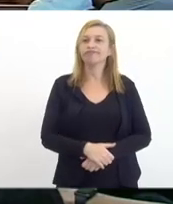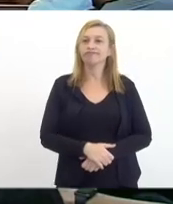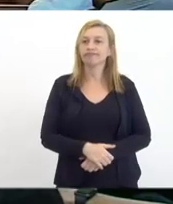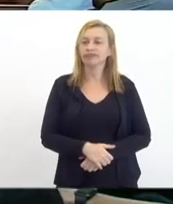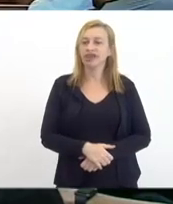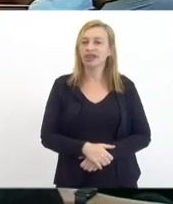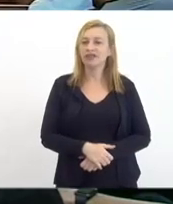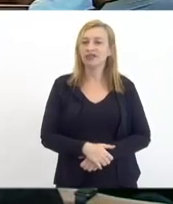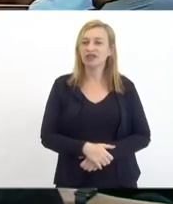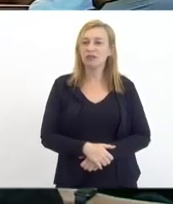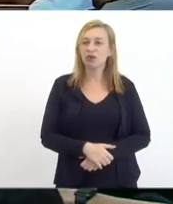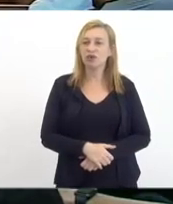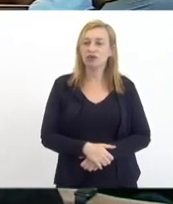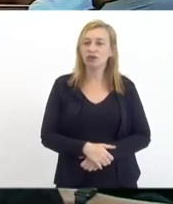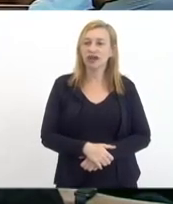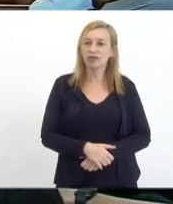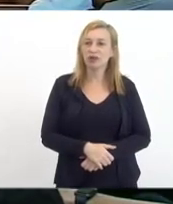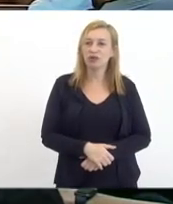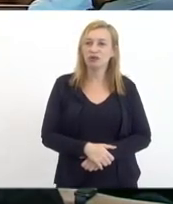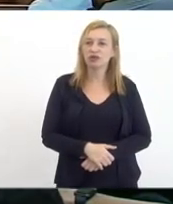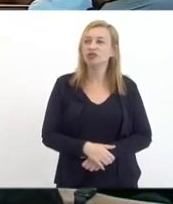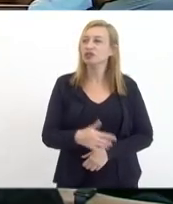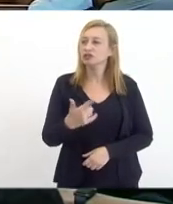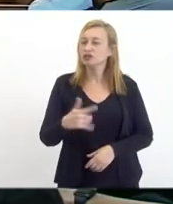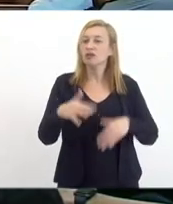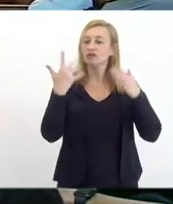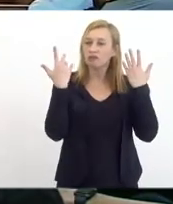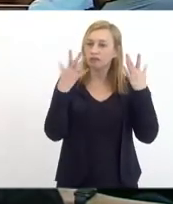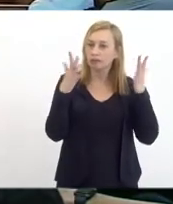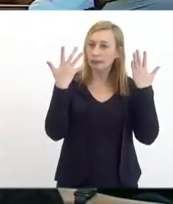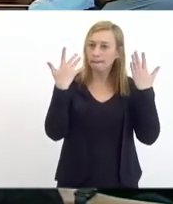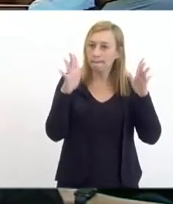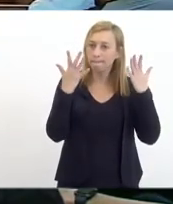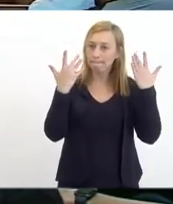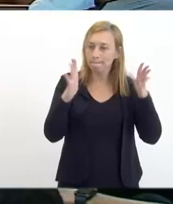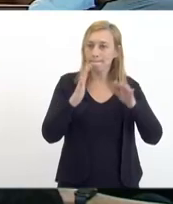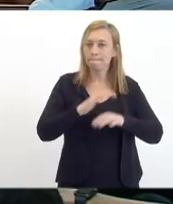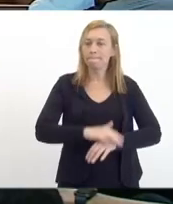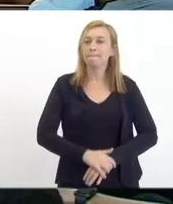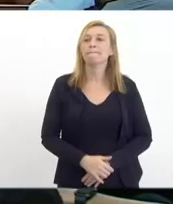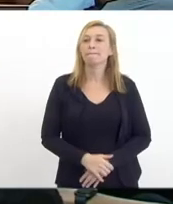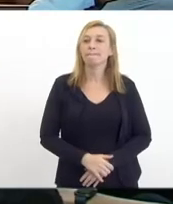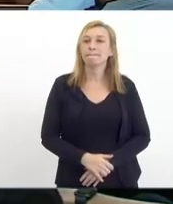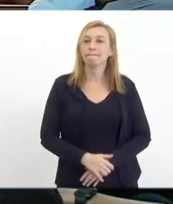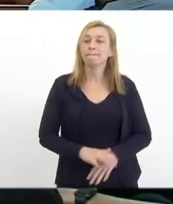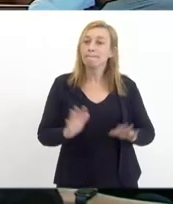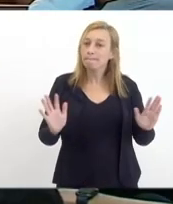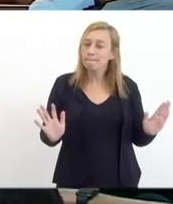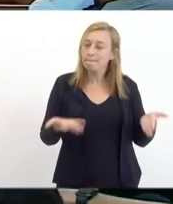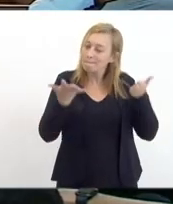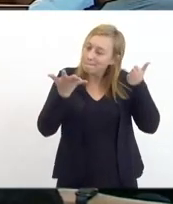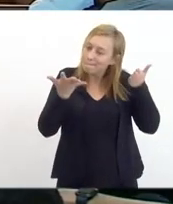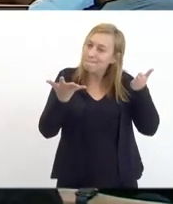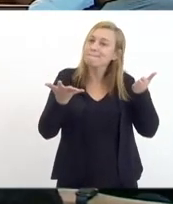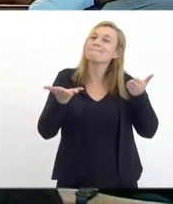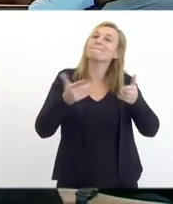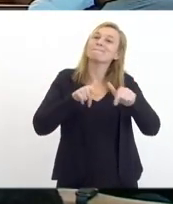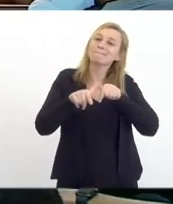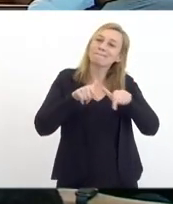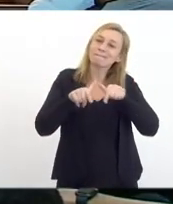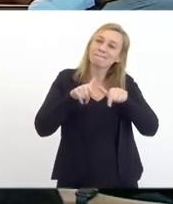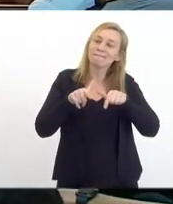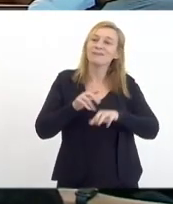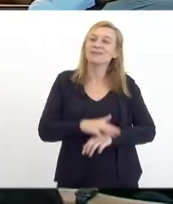a minha fala mais uma vez quero parabenizar essa iniciativa esse trabalho